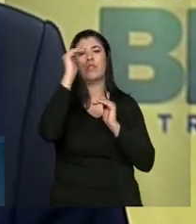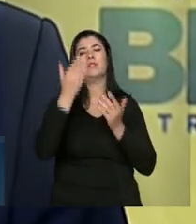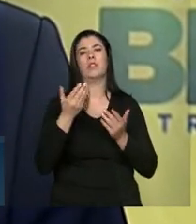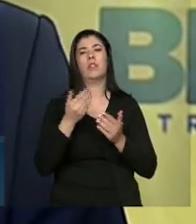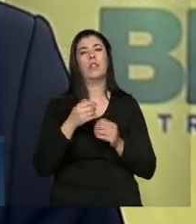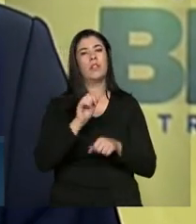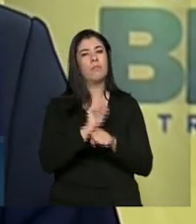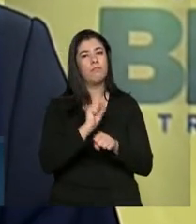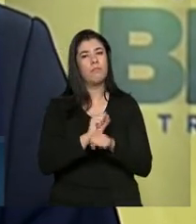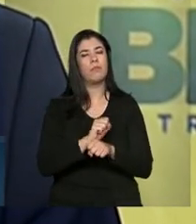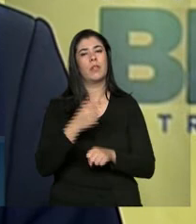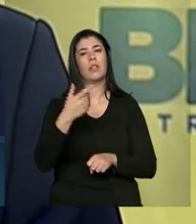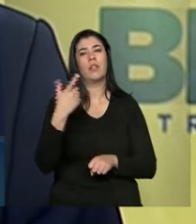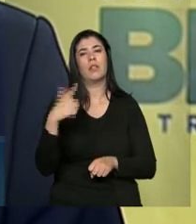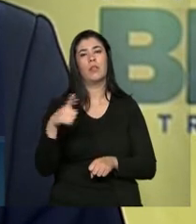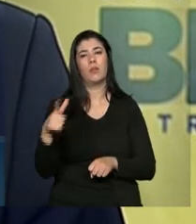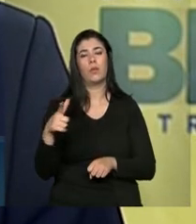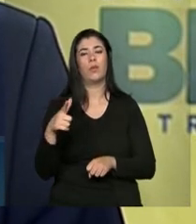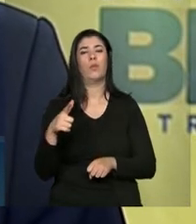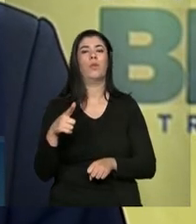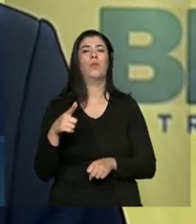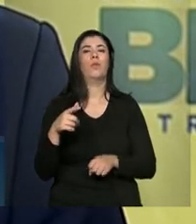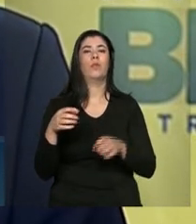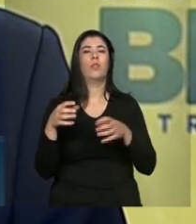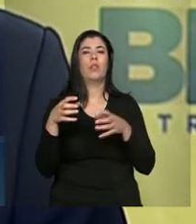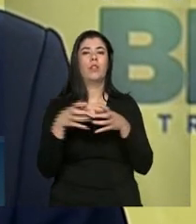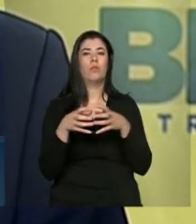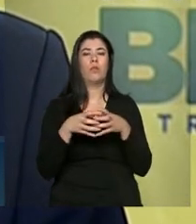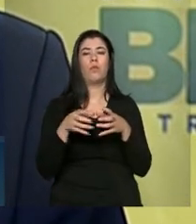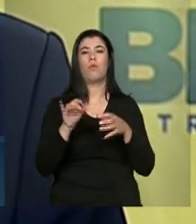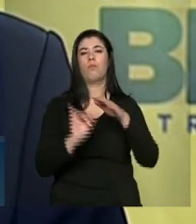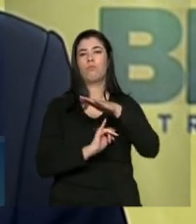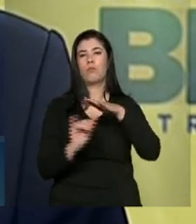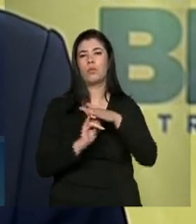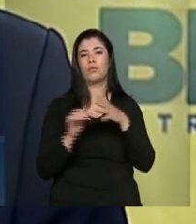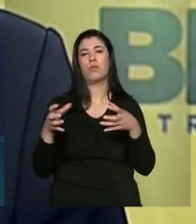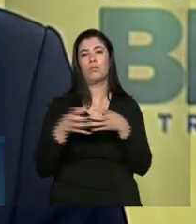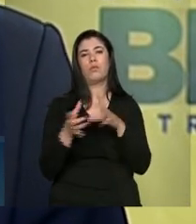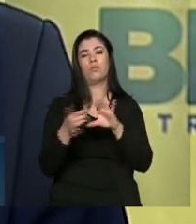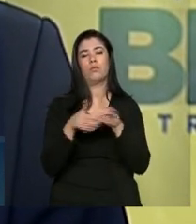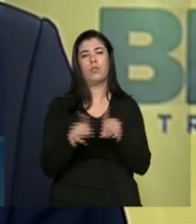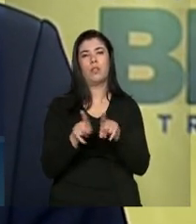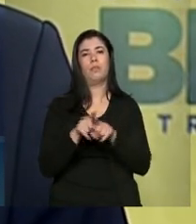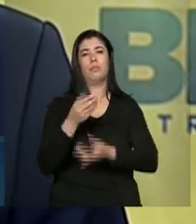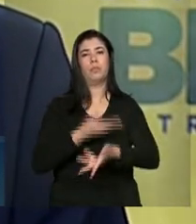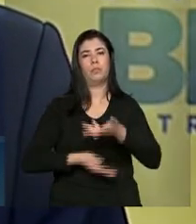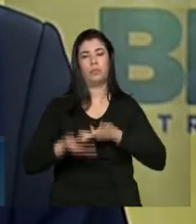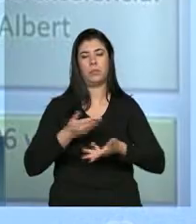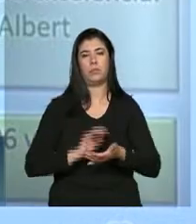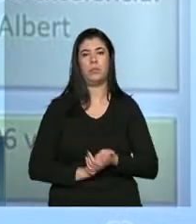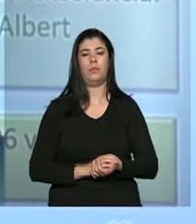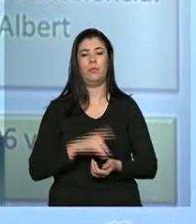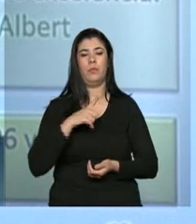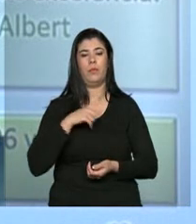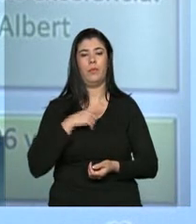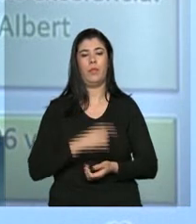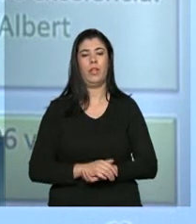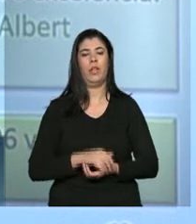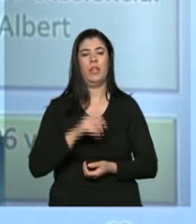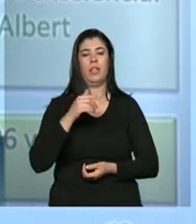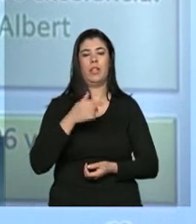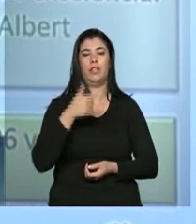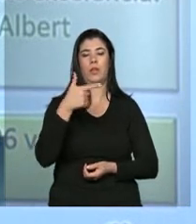se juntem também a esse empreendimento. E, finalmente, o edital que hoje nós divulgamos tem 2.290